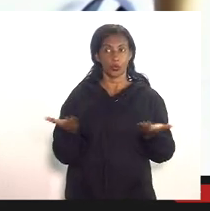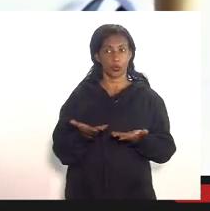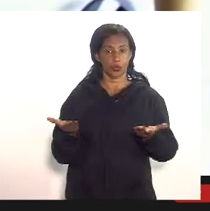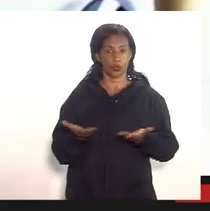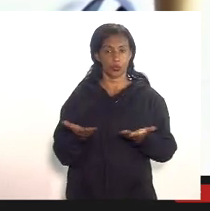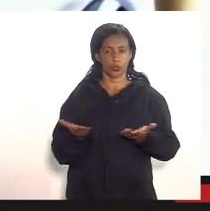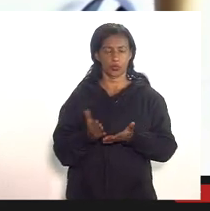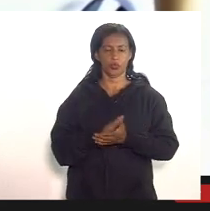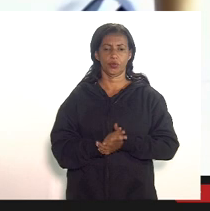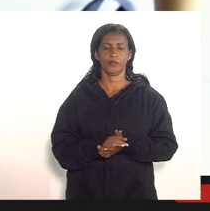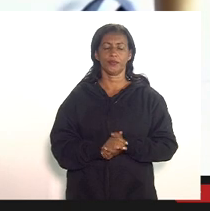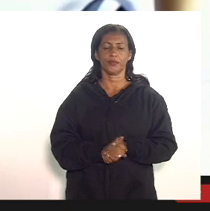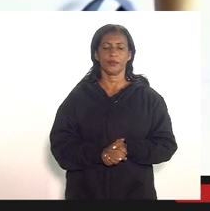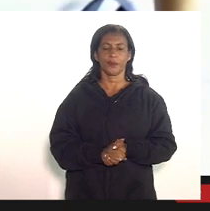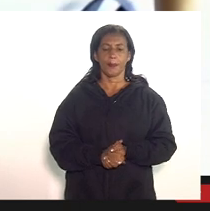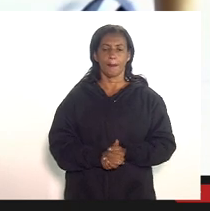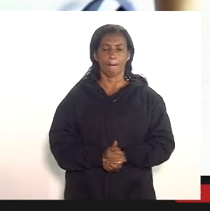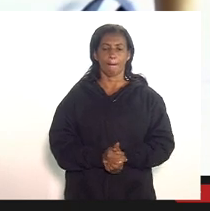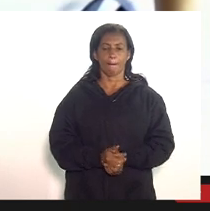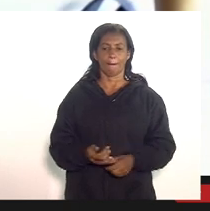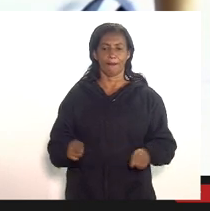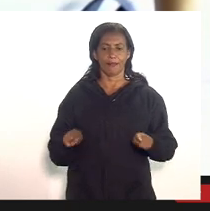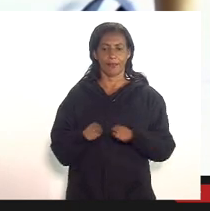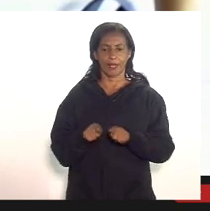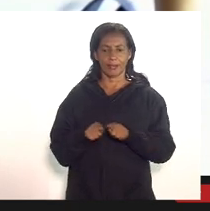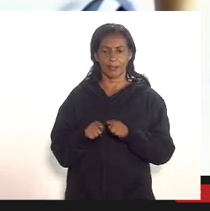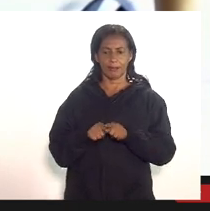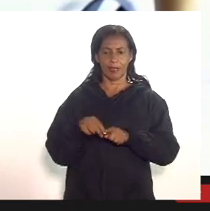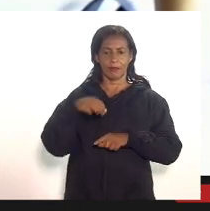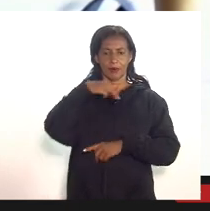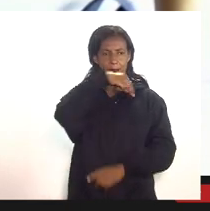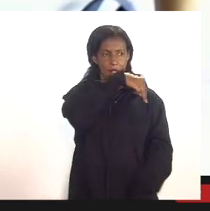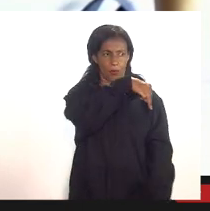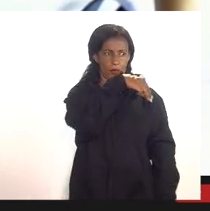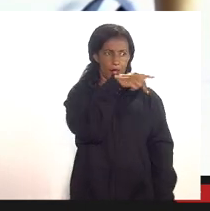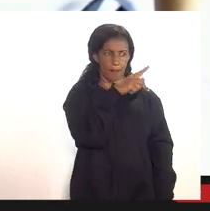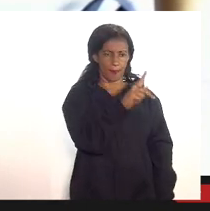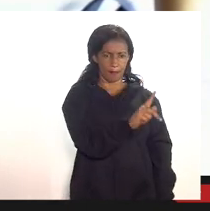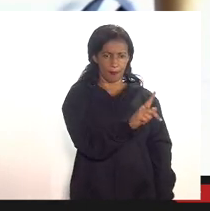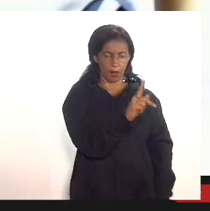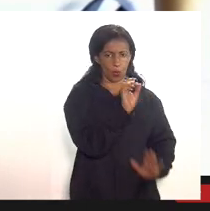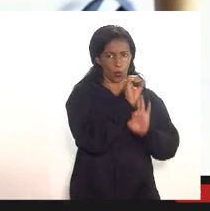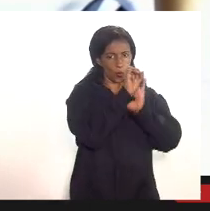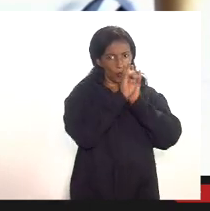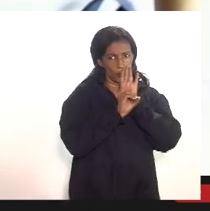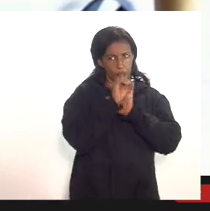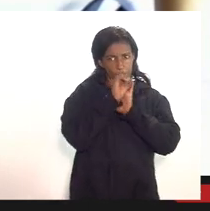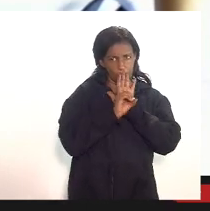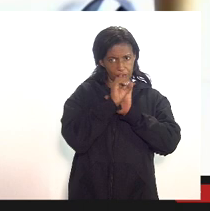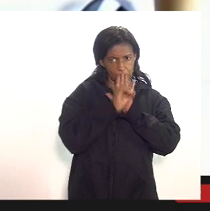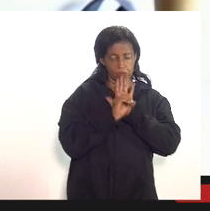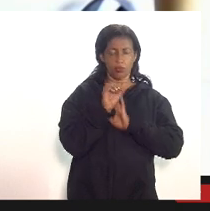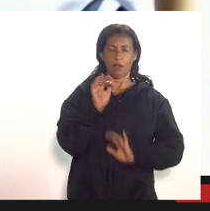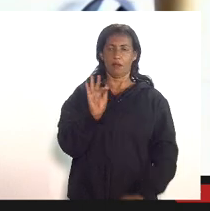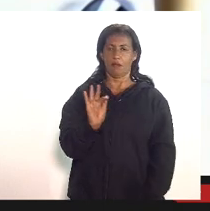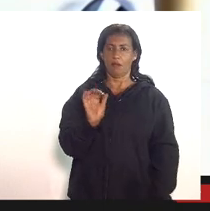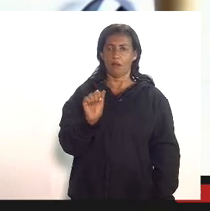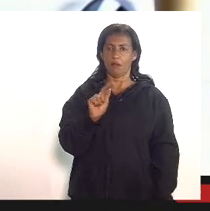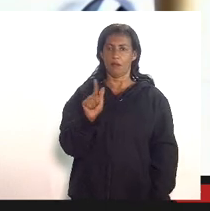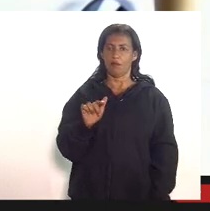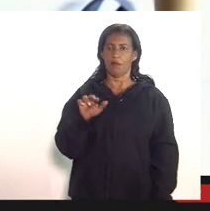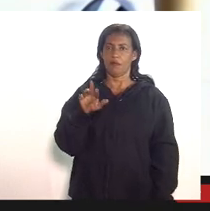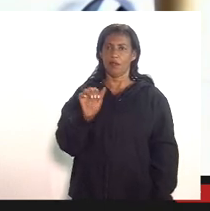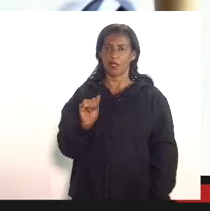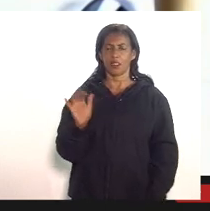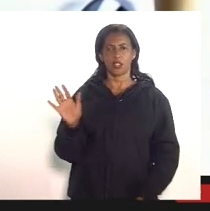além do mais mandar para o MP o ofício da fazenda que gerou